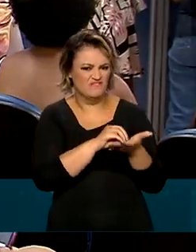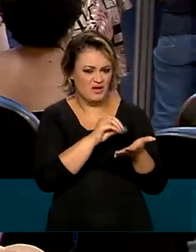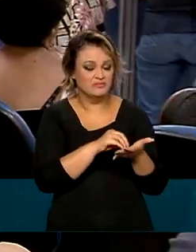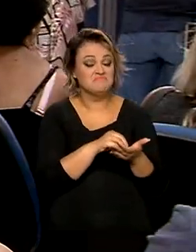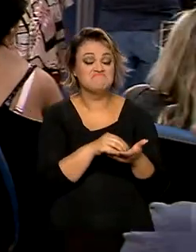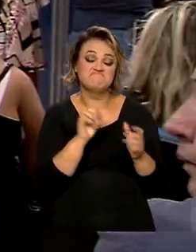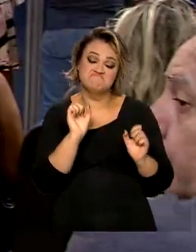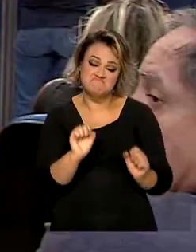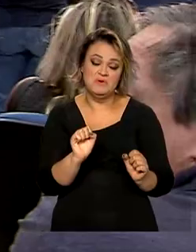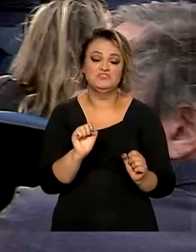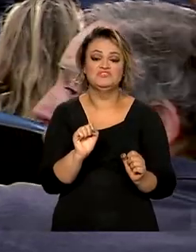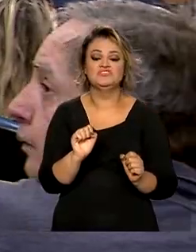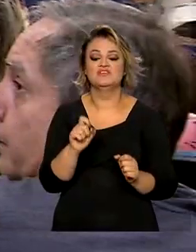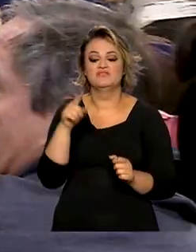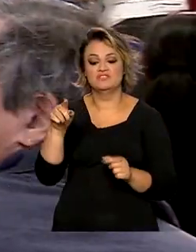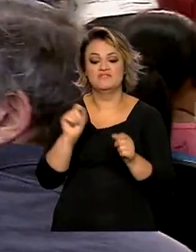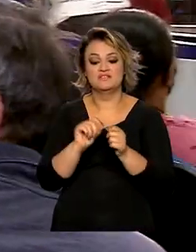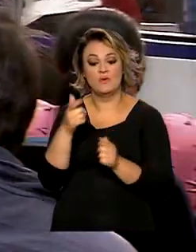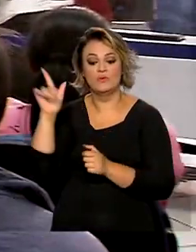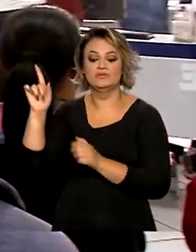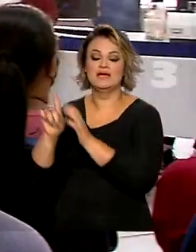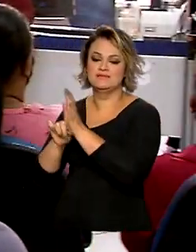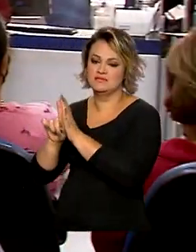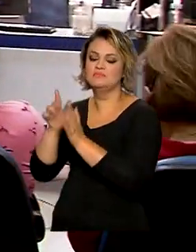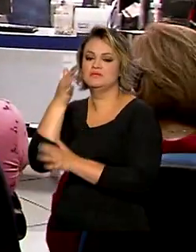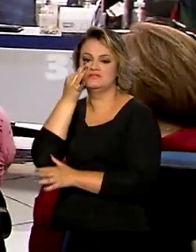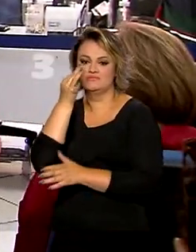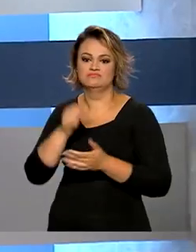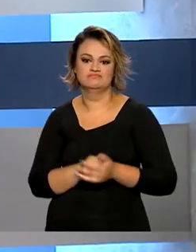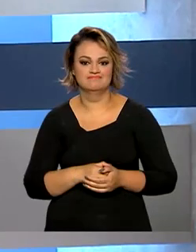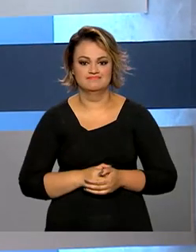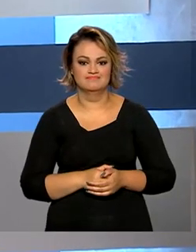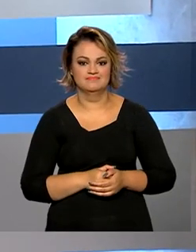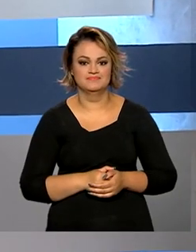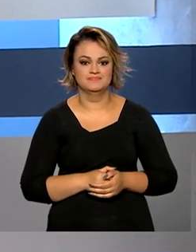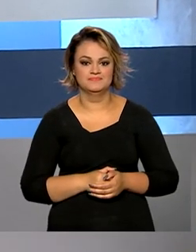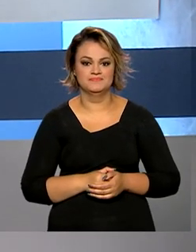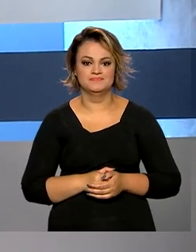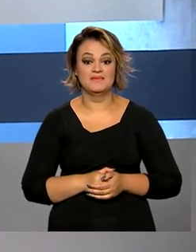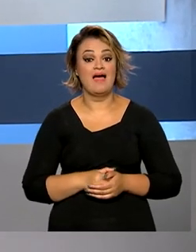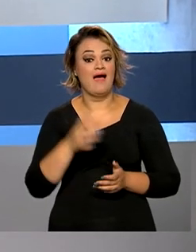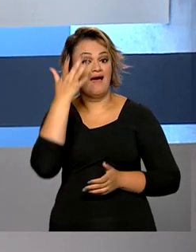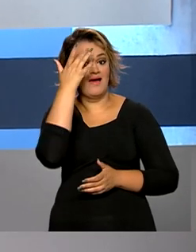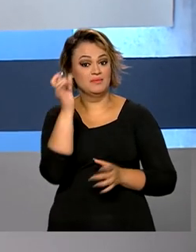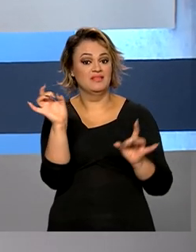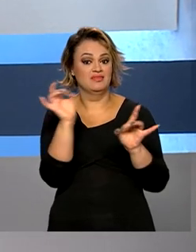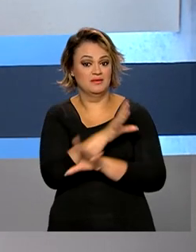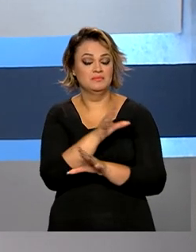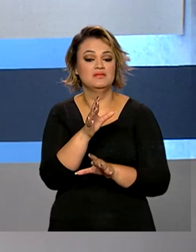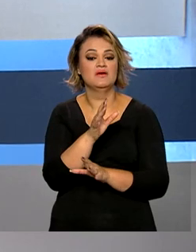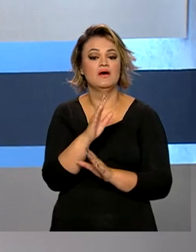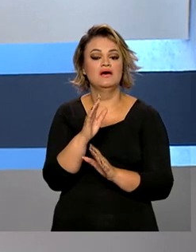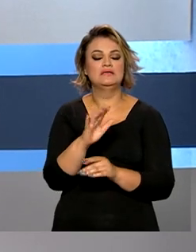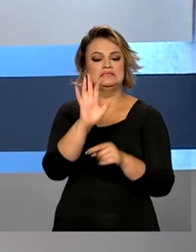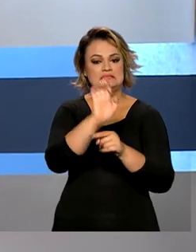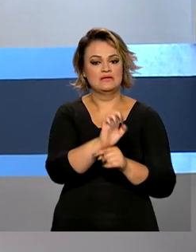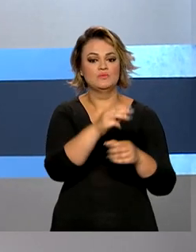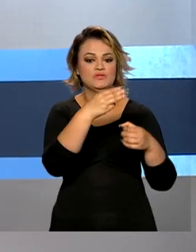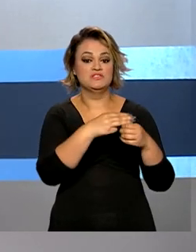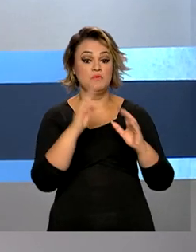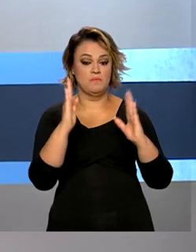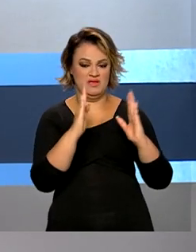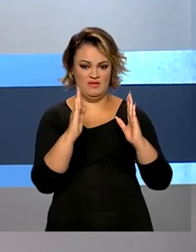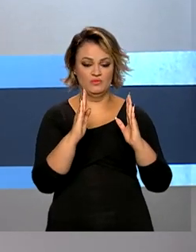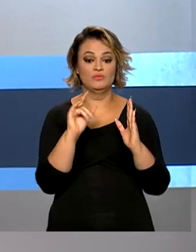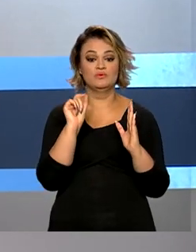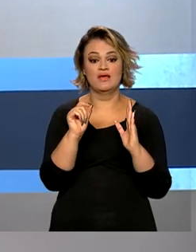a pessoa pode ser encaminhada para a perícia presencial. Termina amanhã o prazo para estados, municípios e o